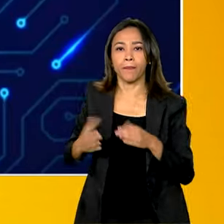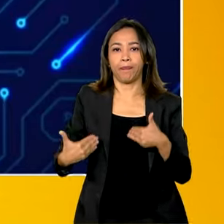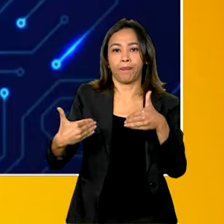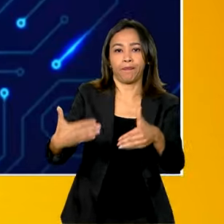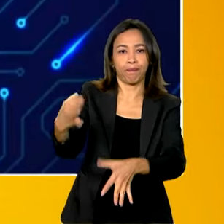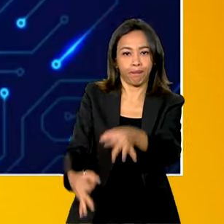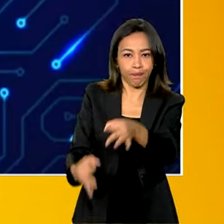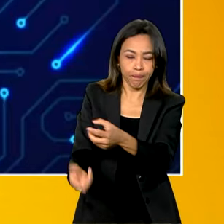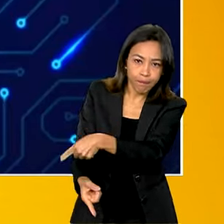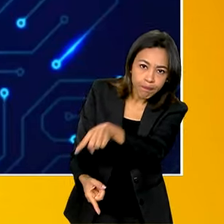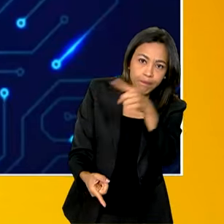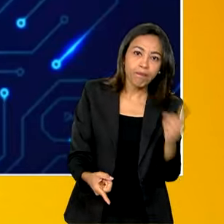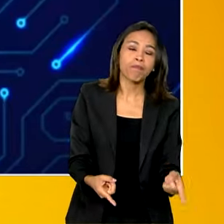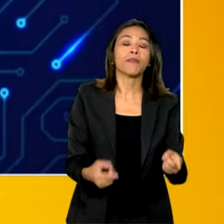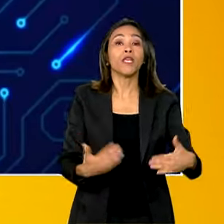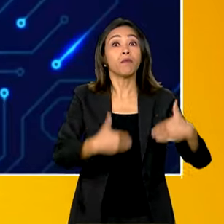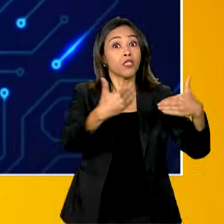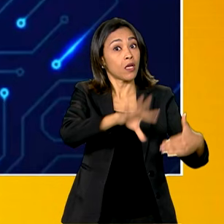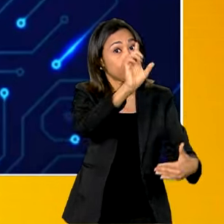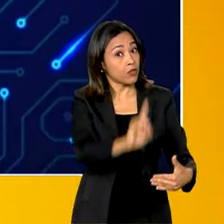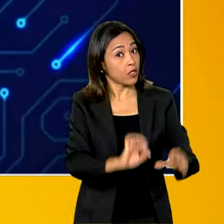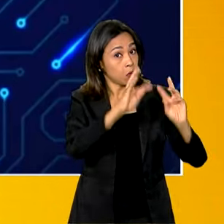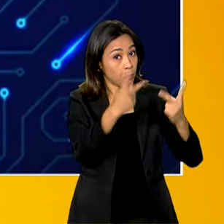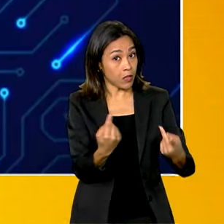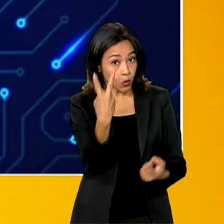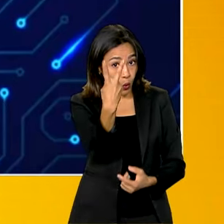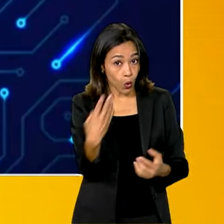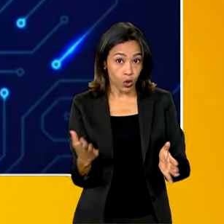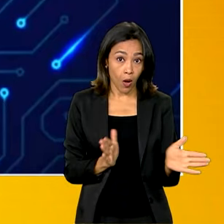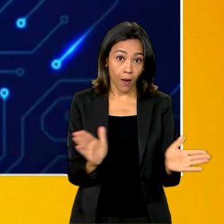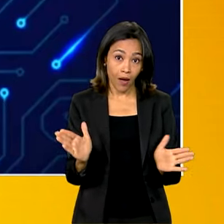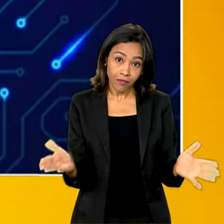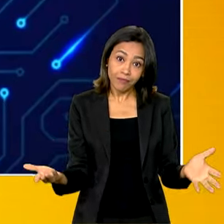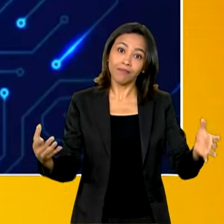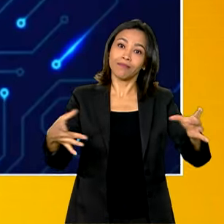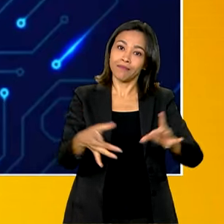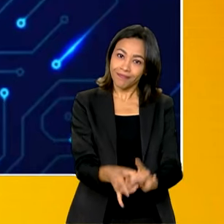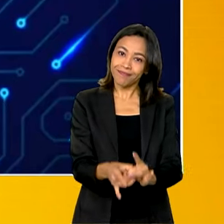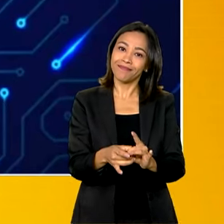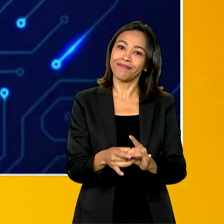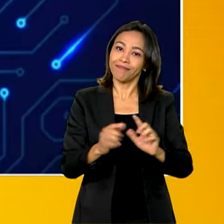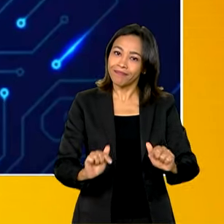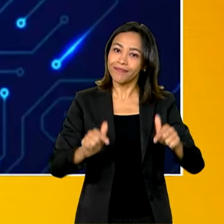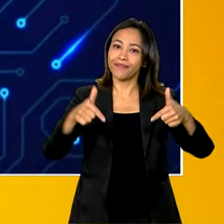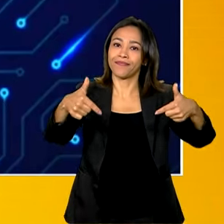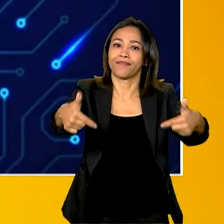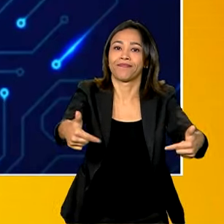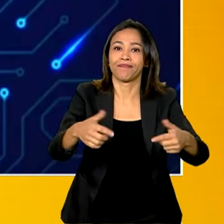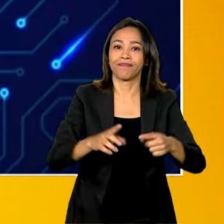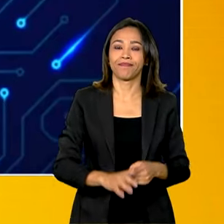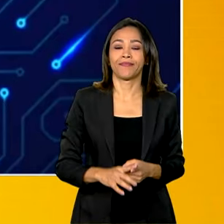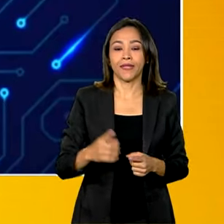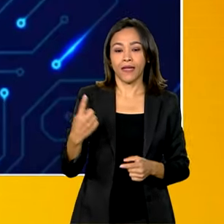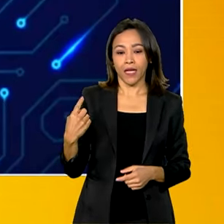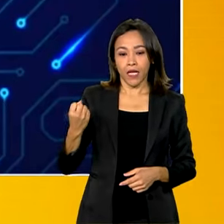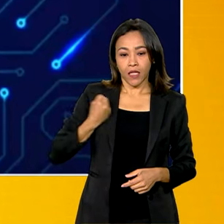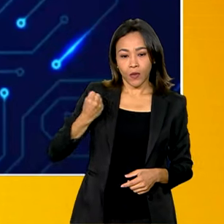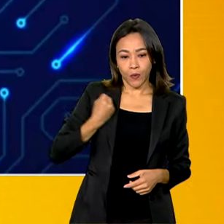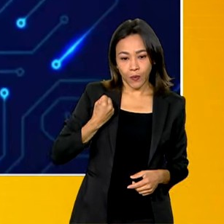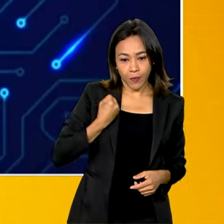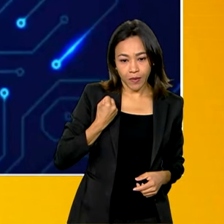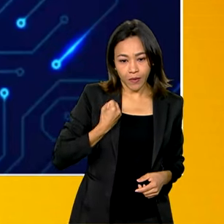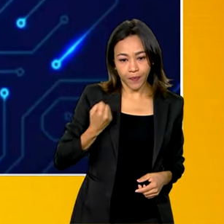e do Ministério de Direitos Humanos e Cidadania. Então, nós temos a lei do 619-9611-0100,